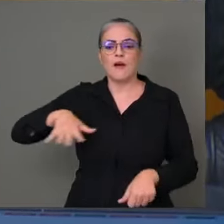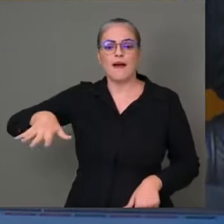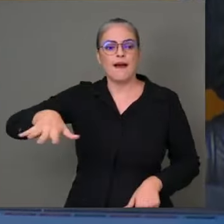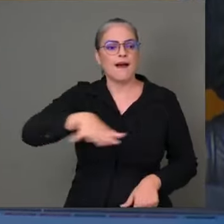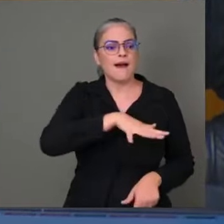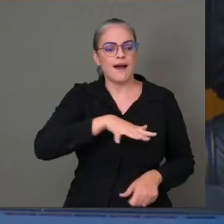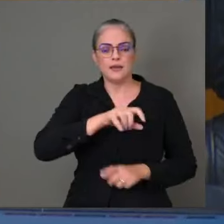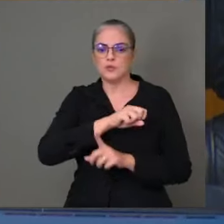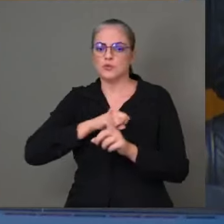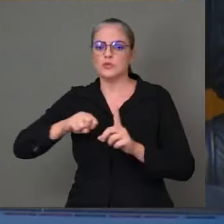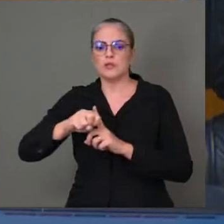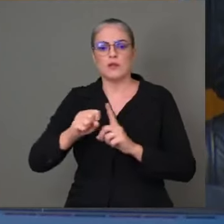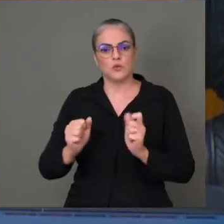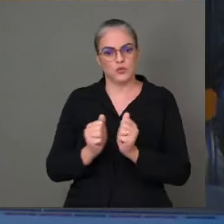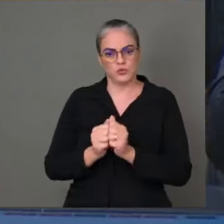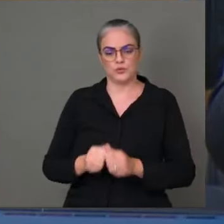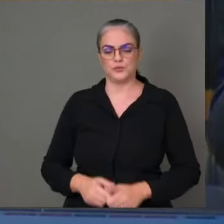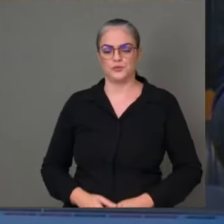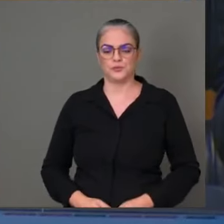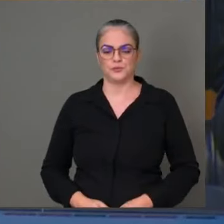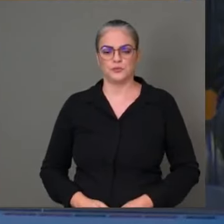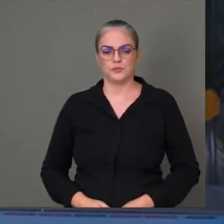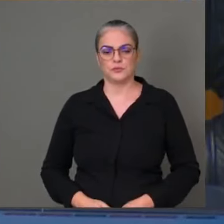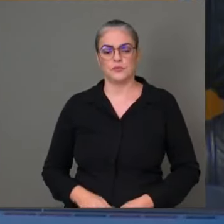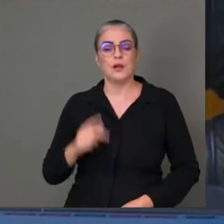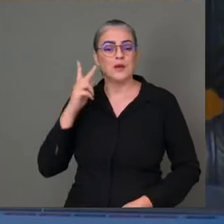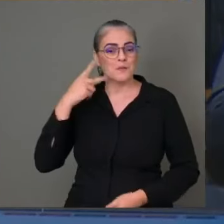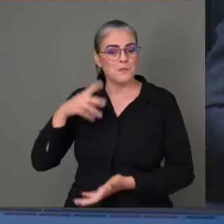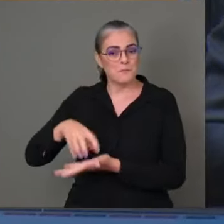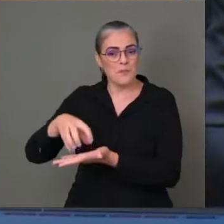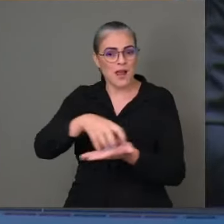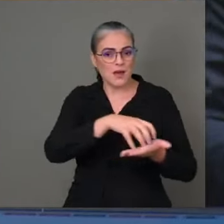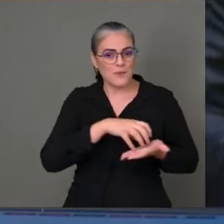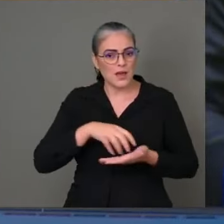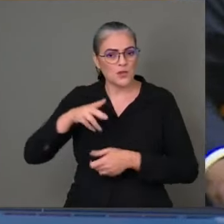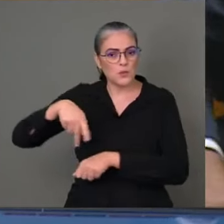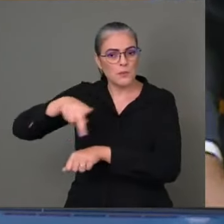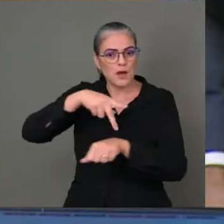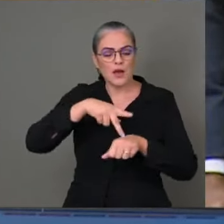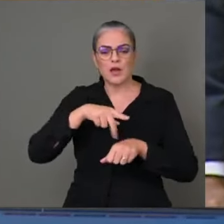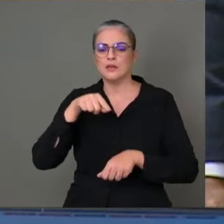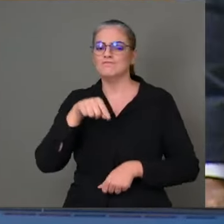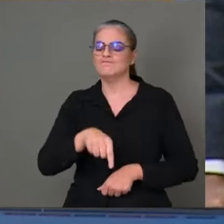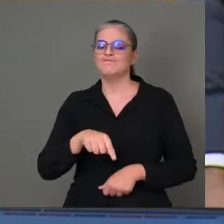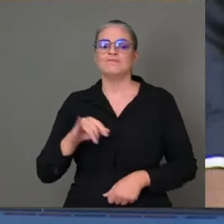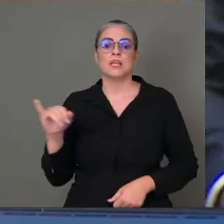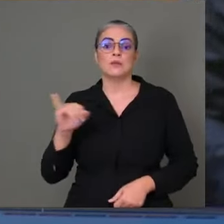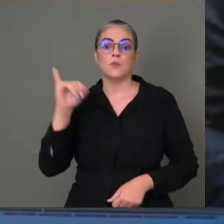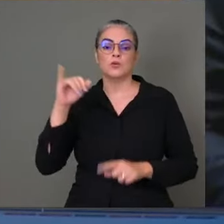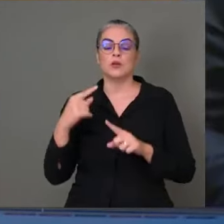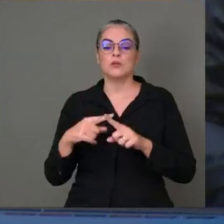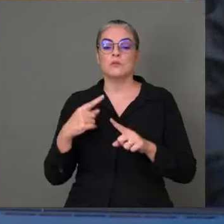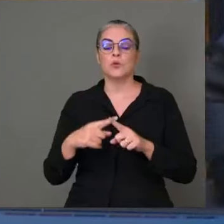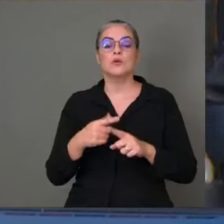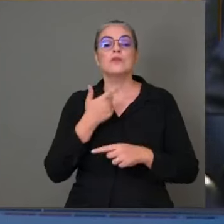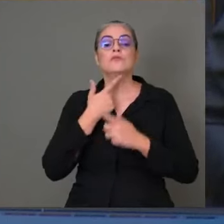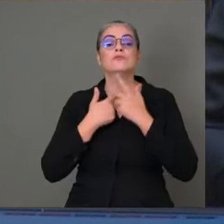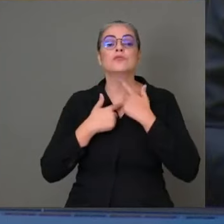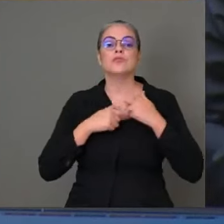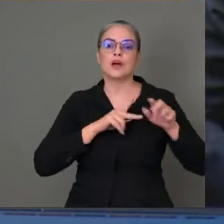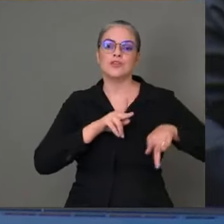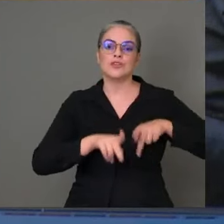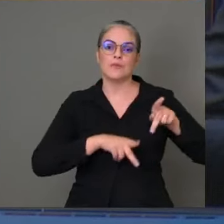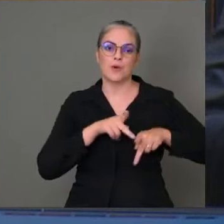da sociedade. Os parlamentos constituem a caixa de ressonância dos anseios